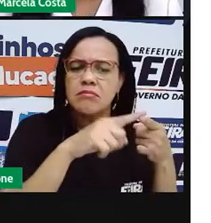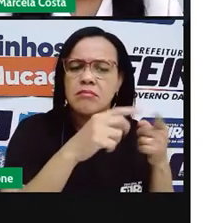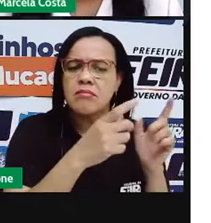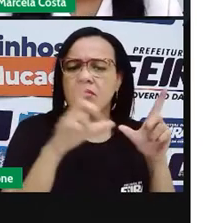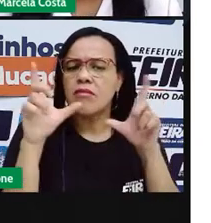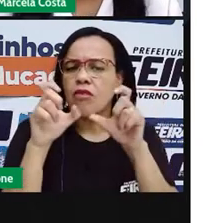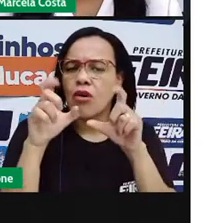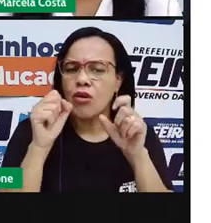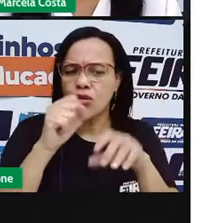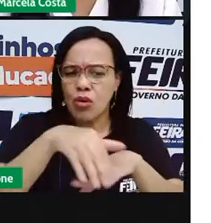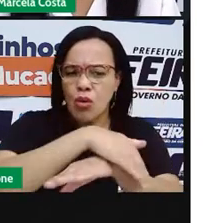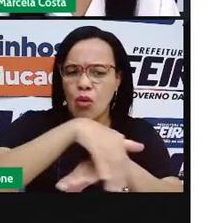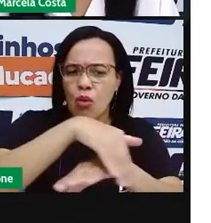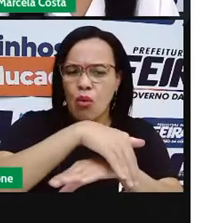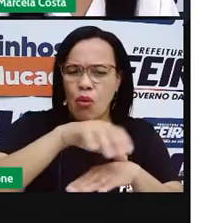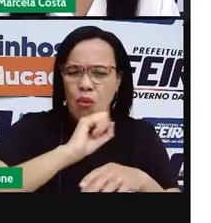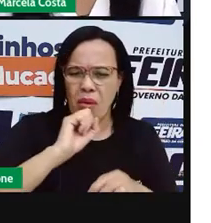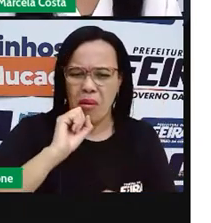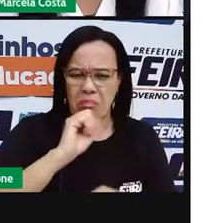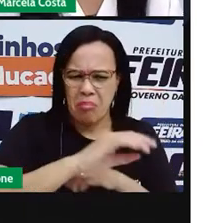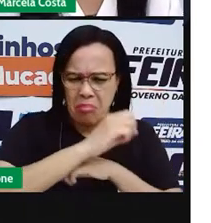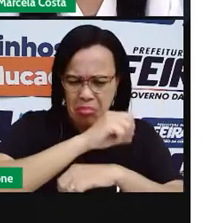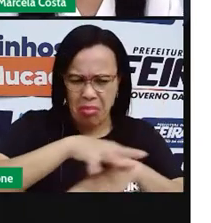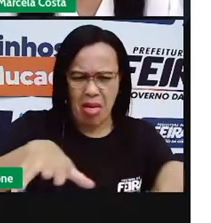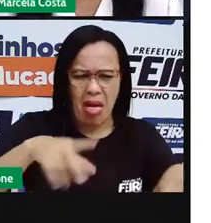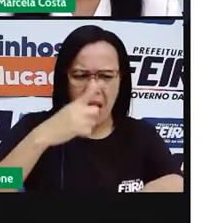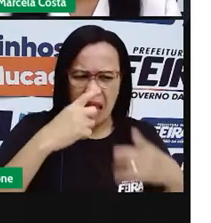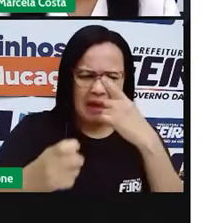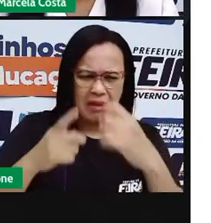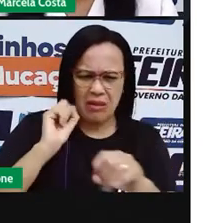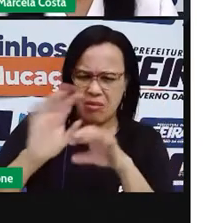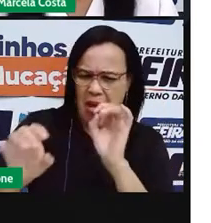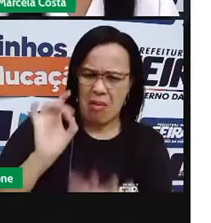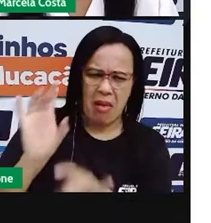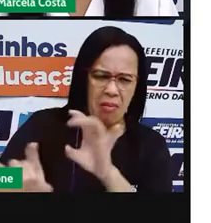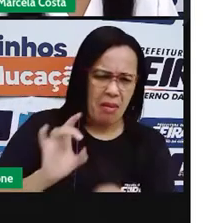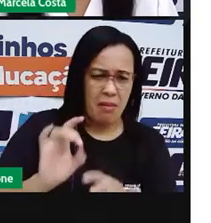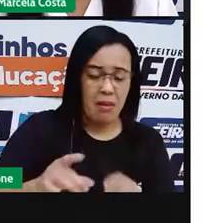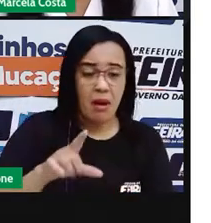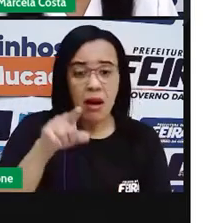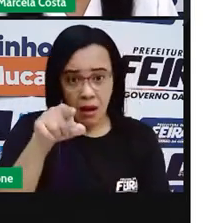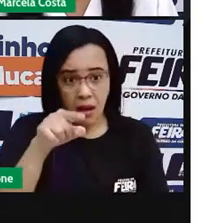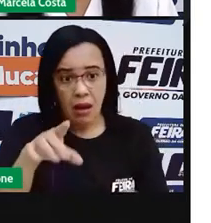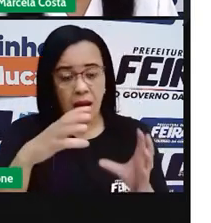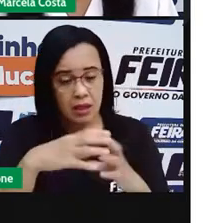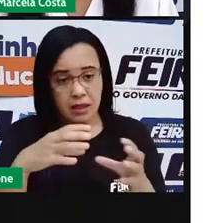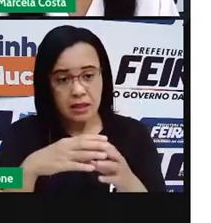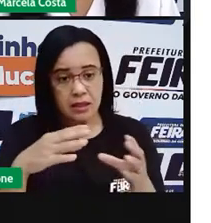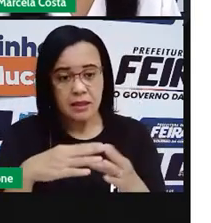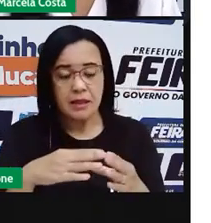Aí na sua rua, na sua comunidade, as pessoas não deixaram o lixo parado pela rua,